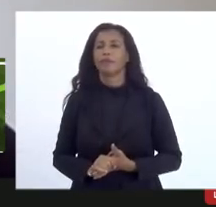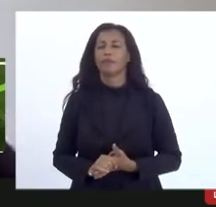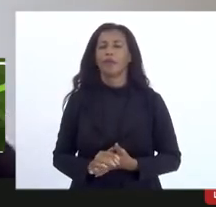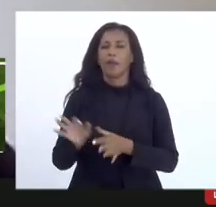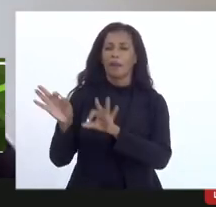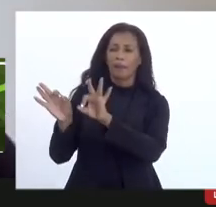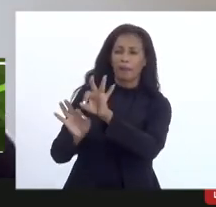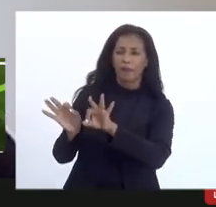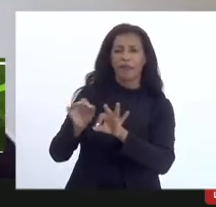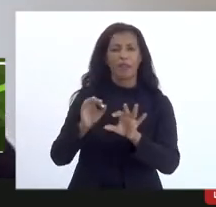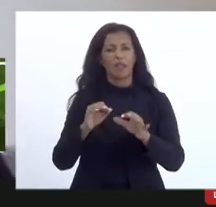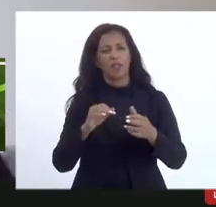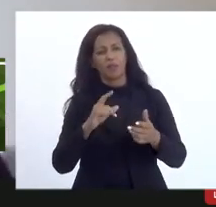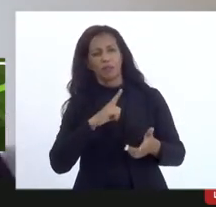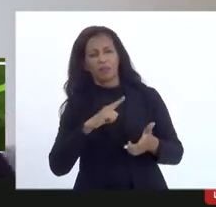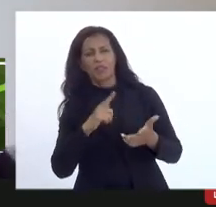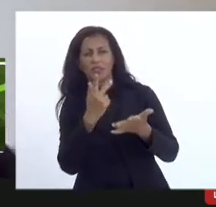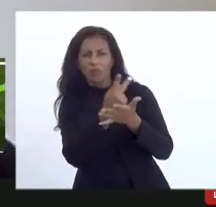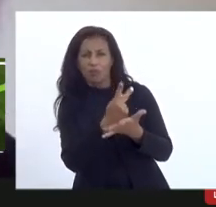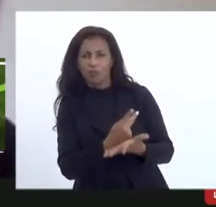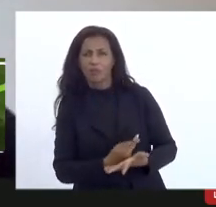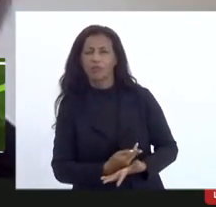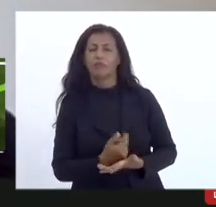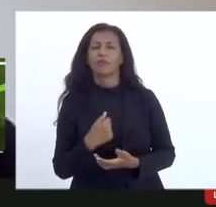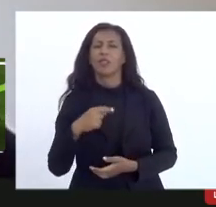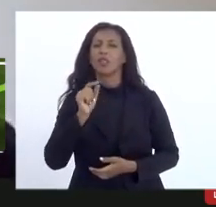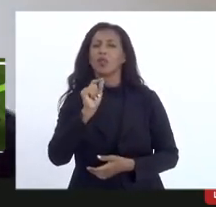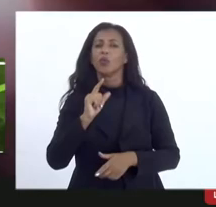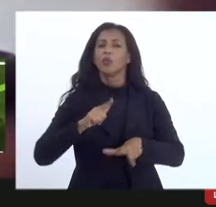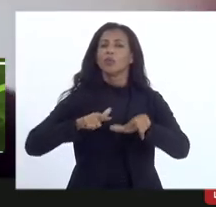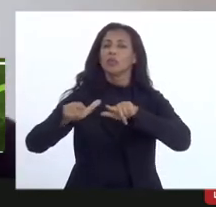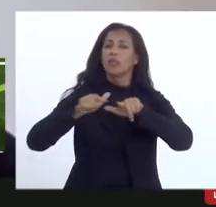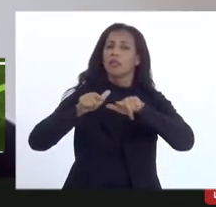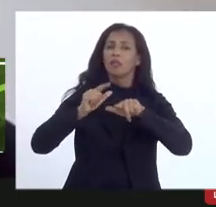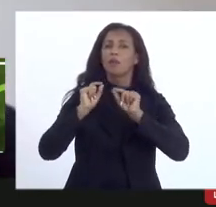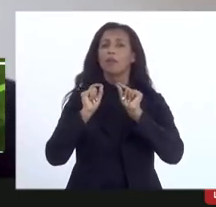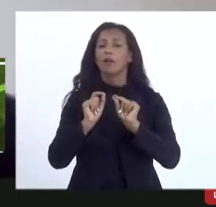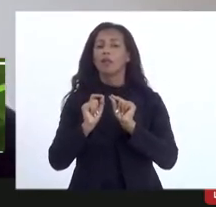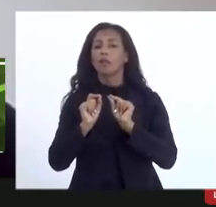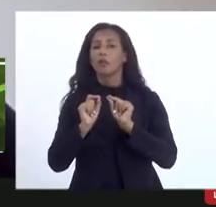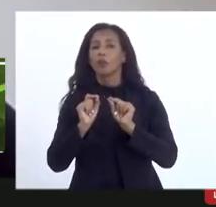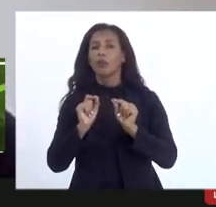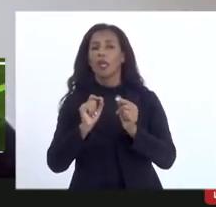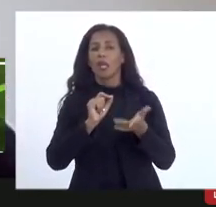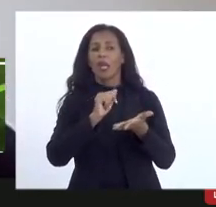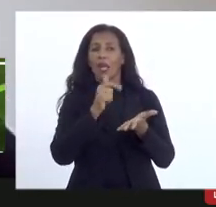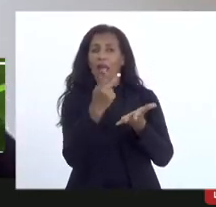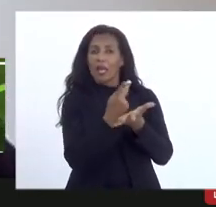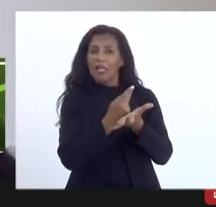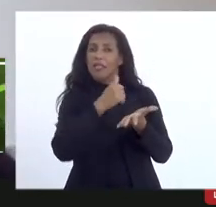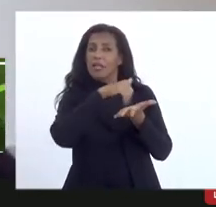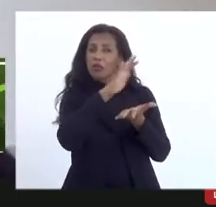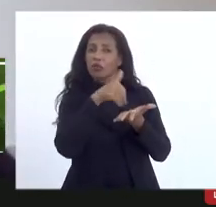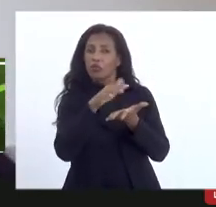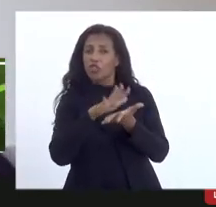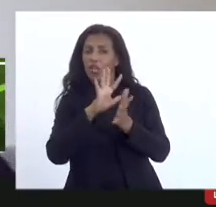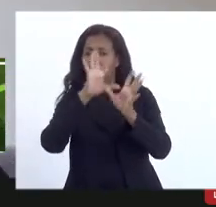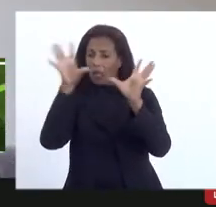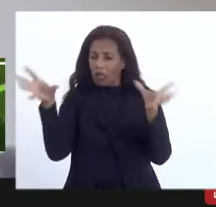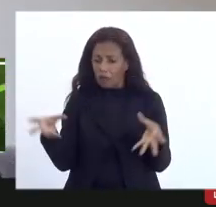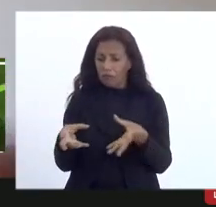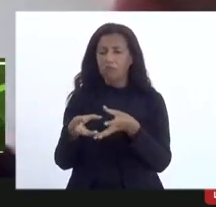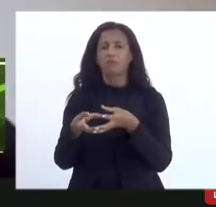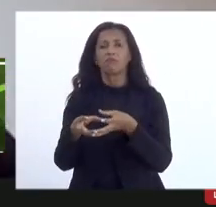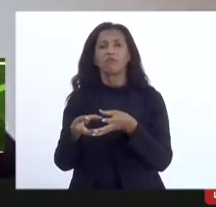perfeito isso aquilo mas tem algumas arestas e o que está se trabalhando exatamente eliminar as arestas tornar ele redondo né